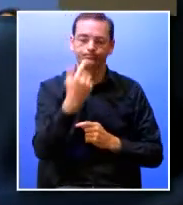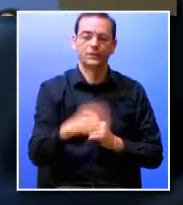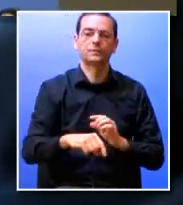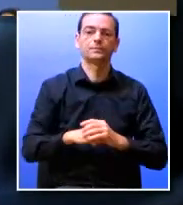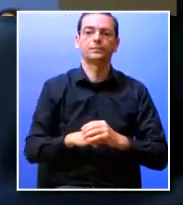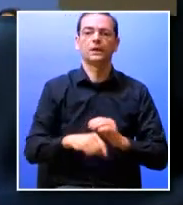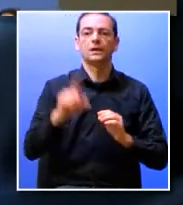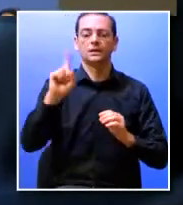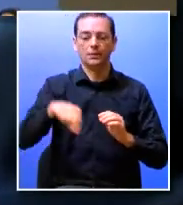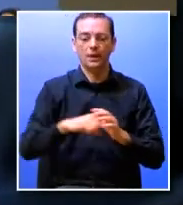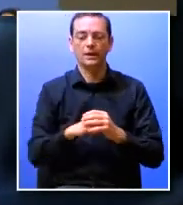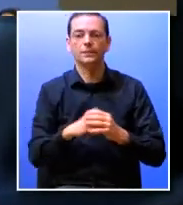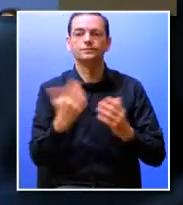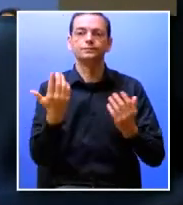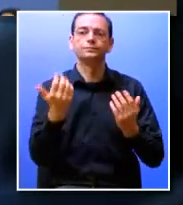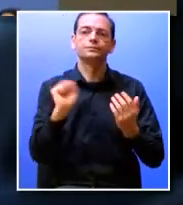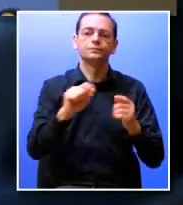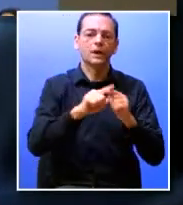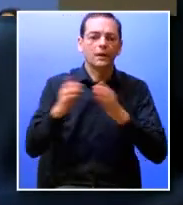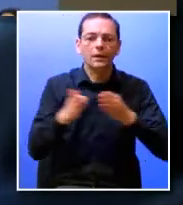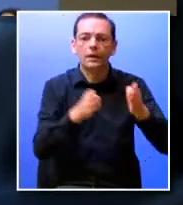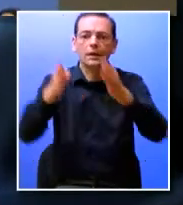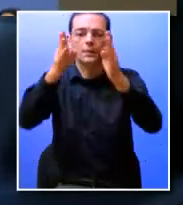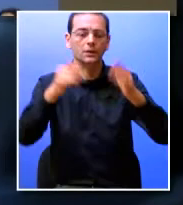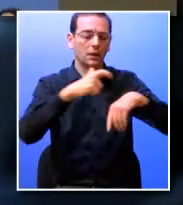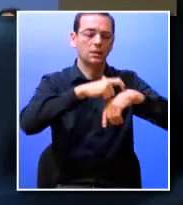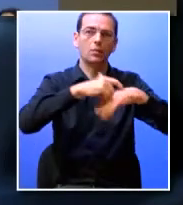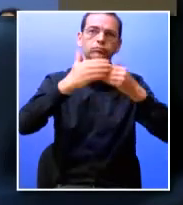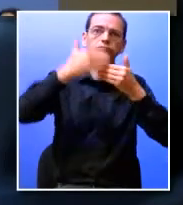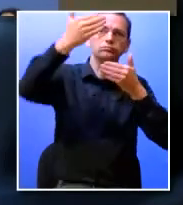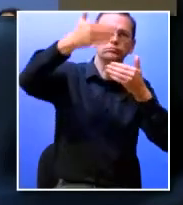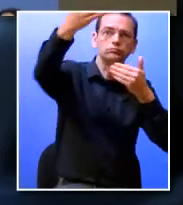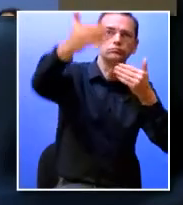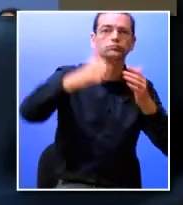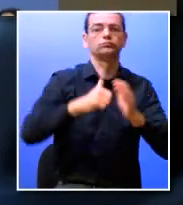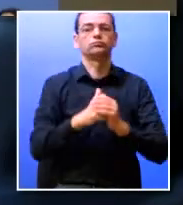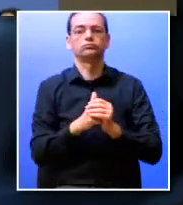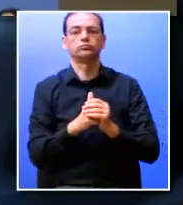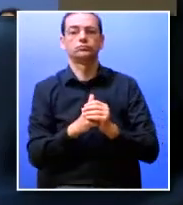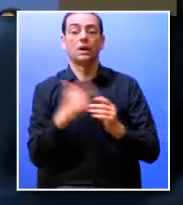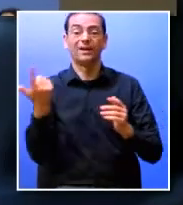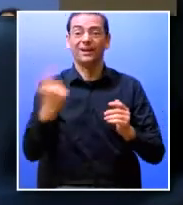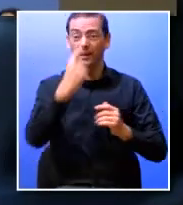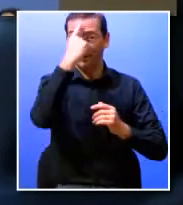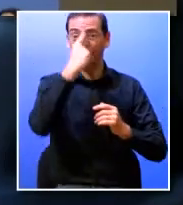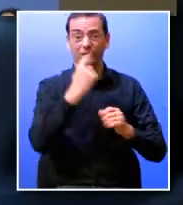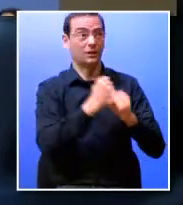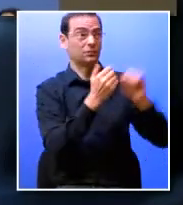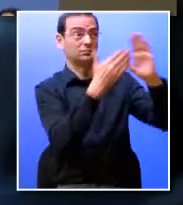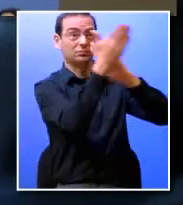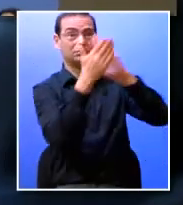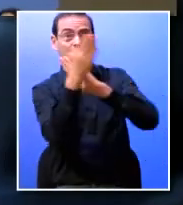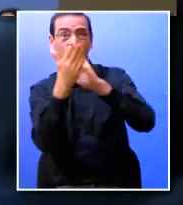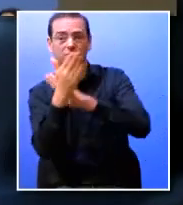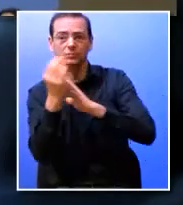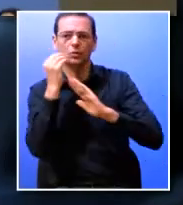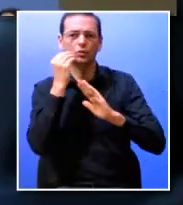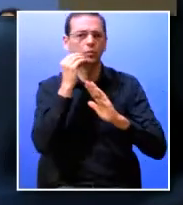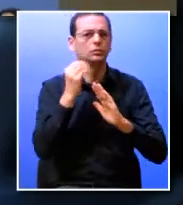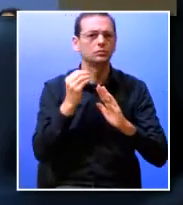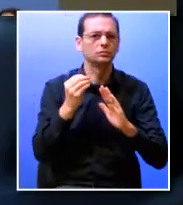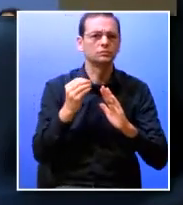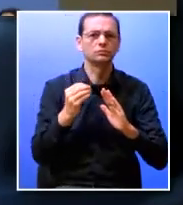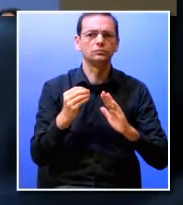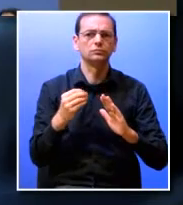estratégicas a longo prazo temos em consideração para este perfil de saída um conjunto de stakeholders como já vos